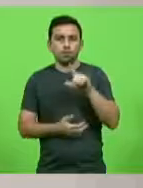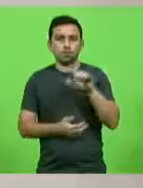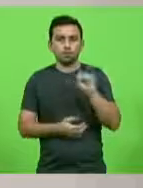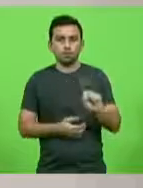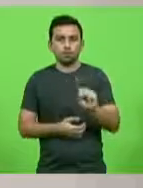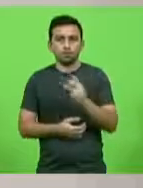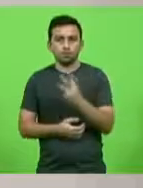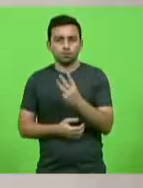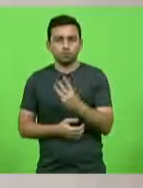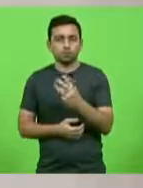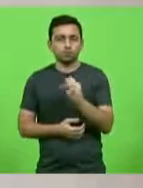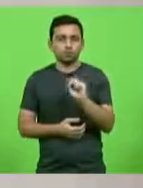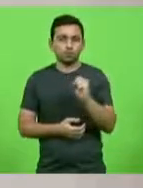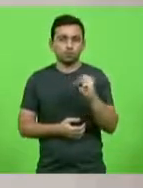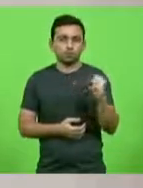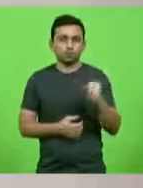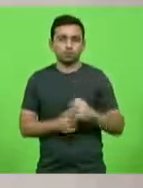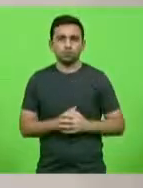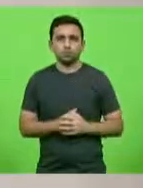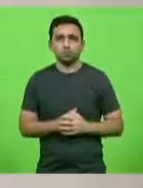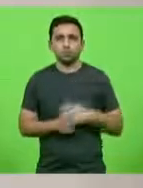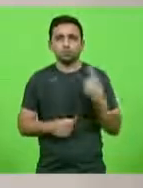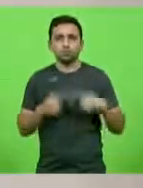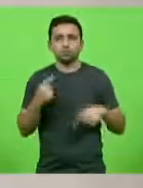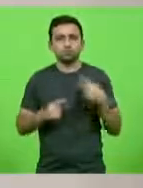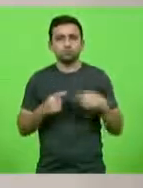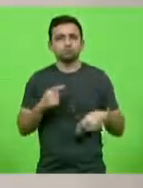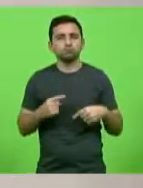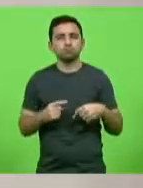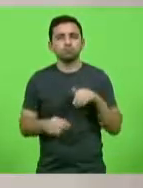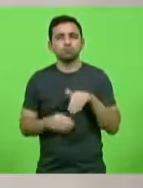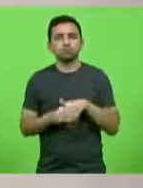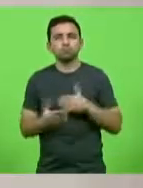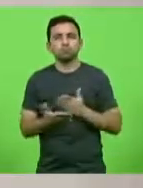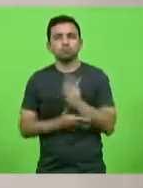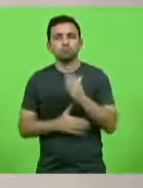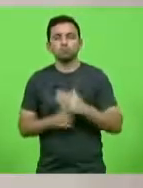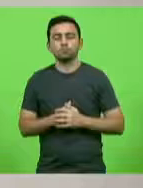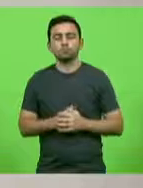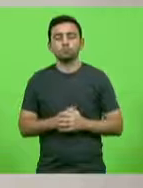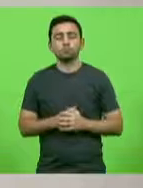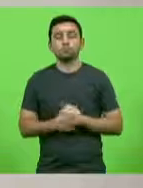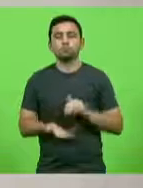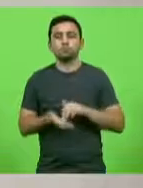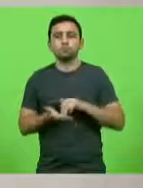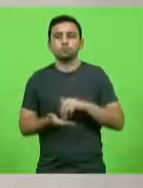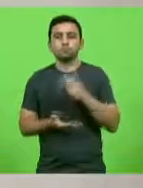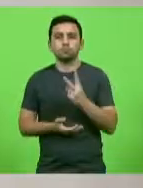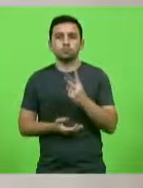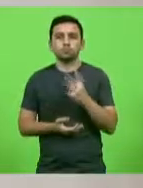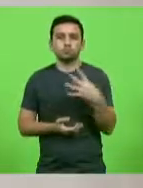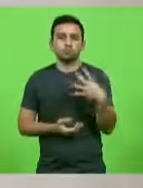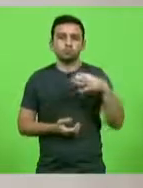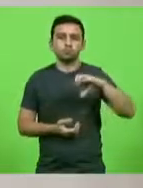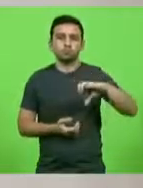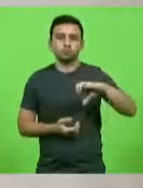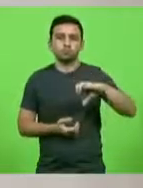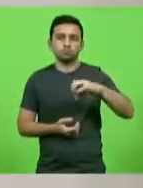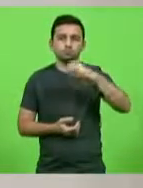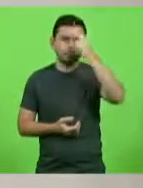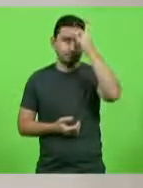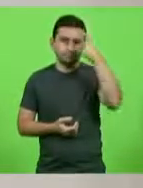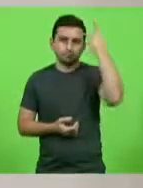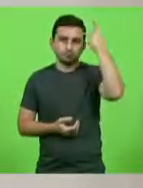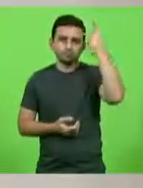Em discussão. Em votação. Aprovado. Moção número 249. Deputada Paulinha.